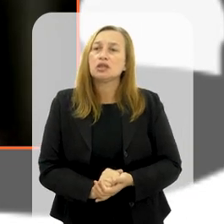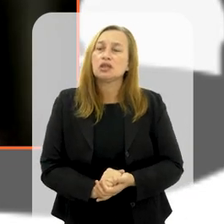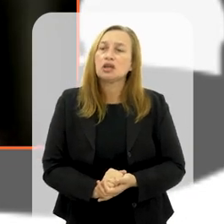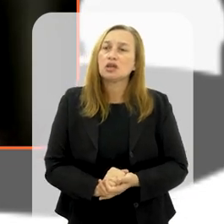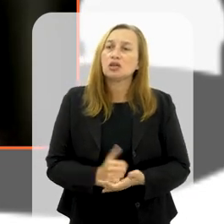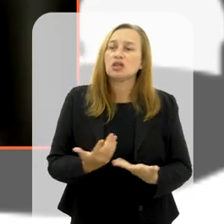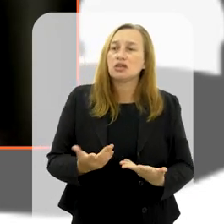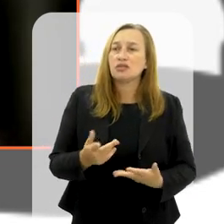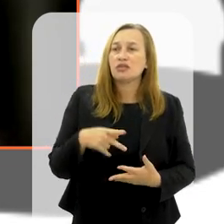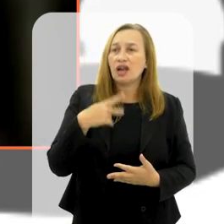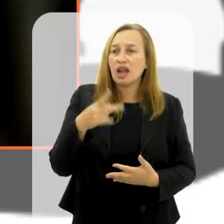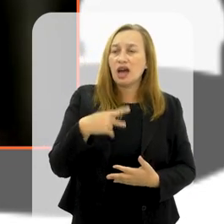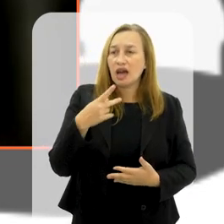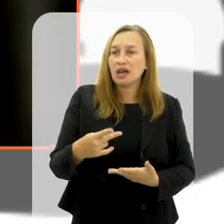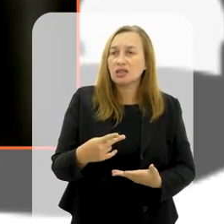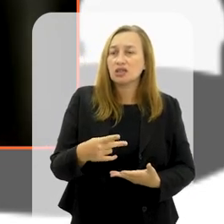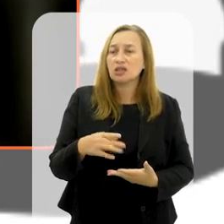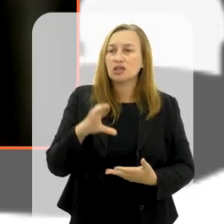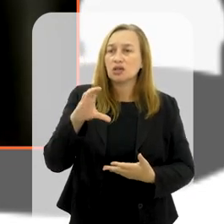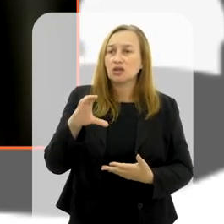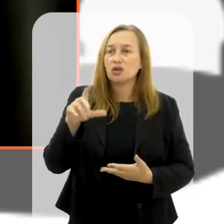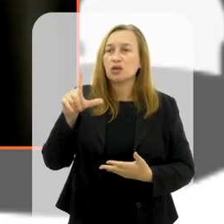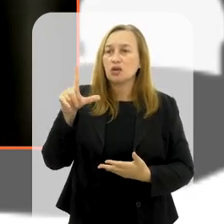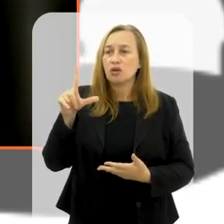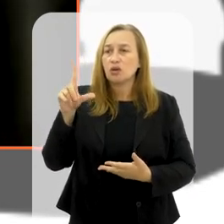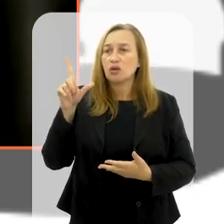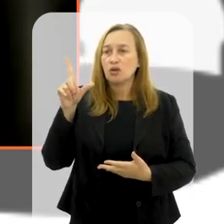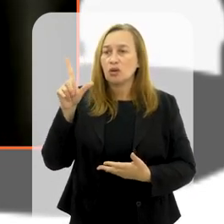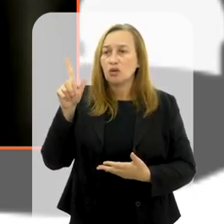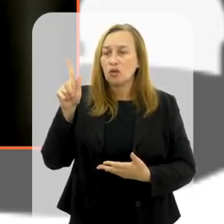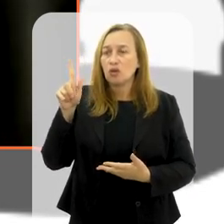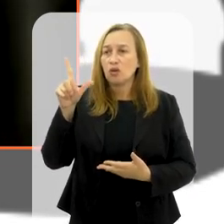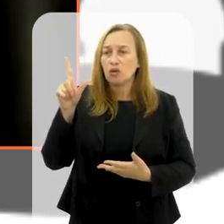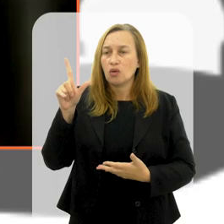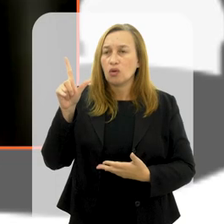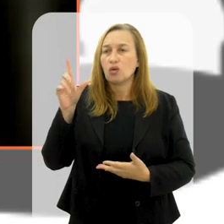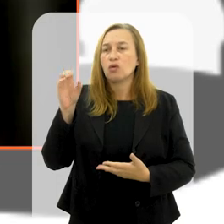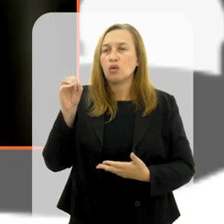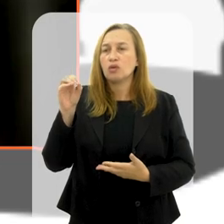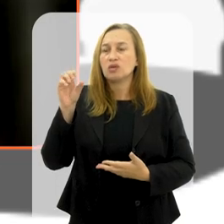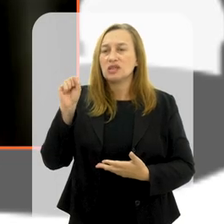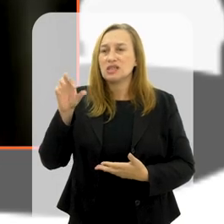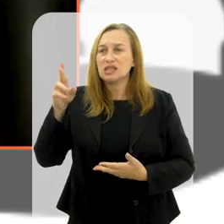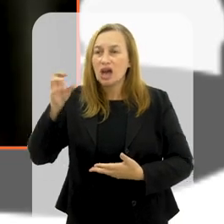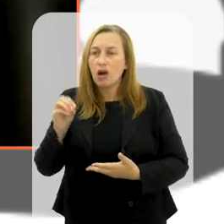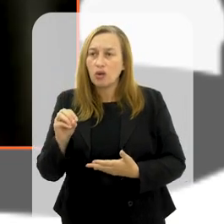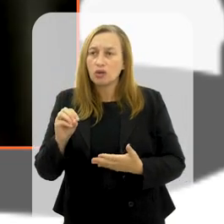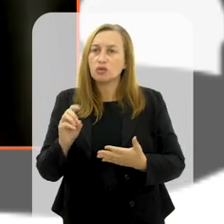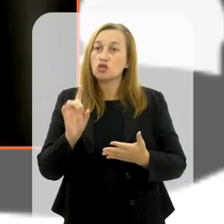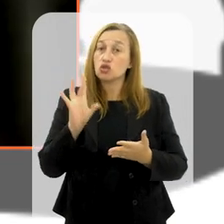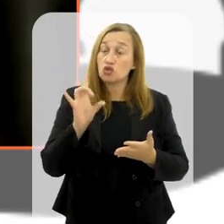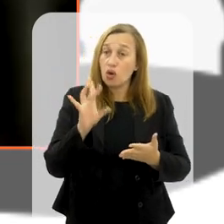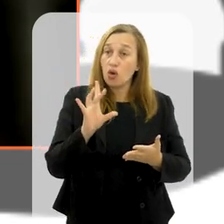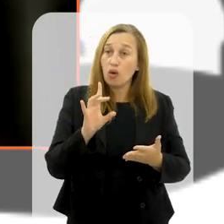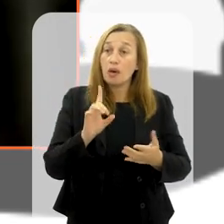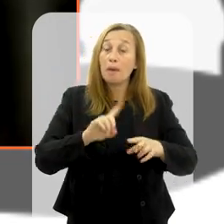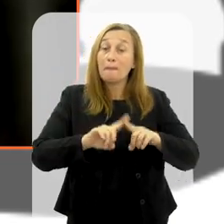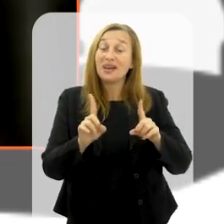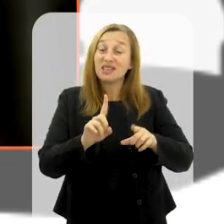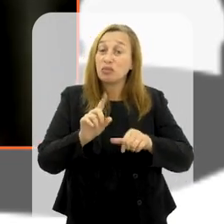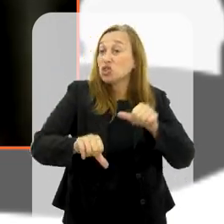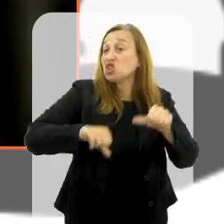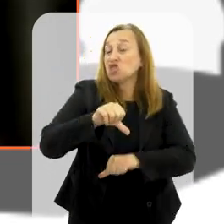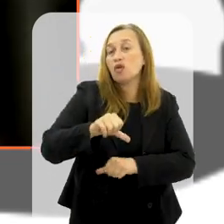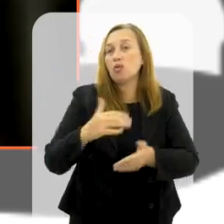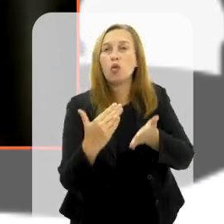A gente pensou inicialmente em chamar de glossário e acessor a nomenclatura mesmo, mas no final virou um caderno, porque a gente foi um pouco para